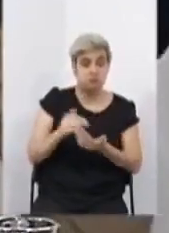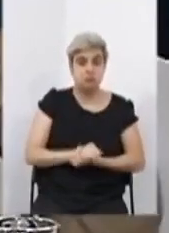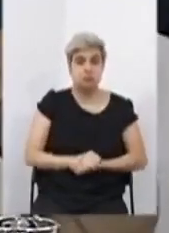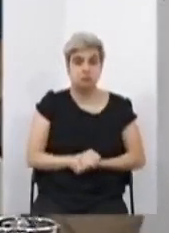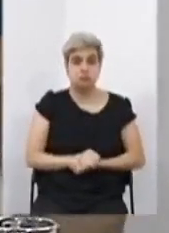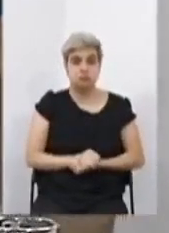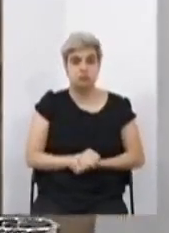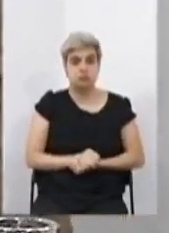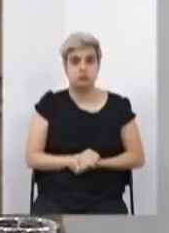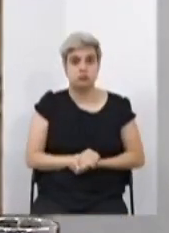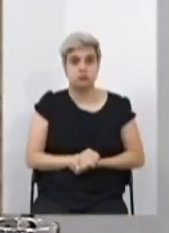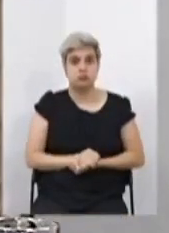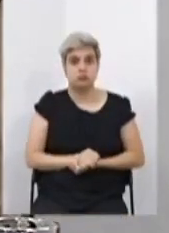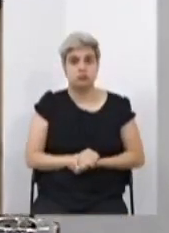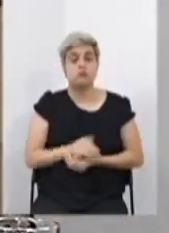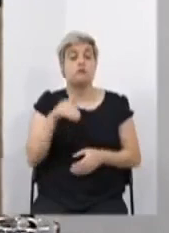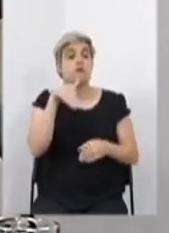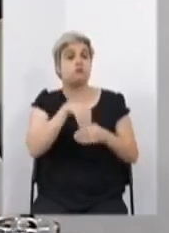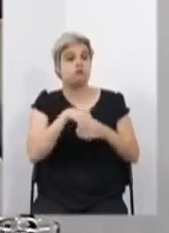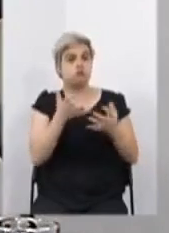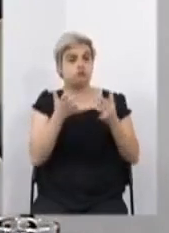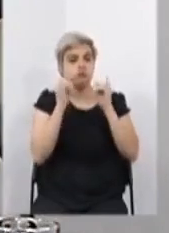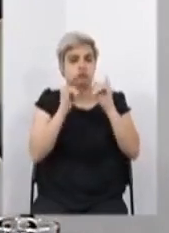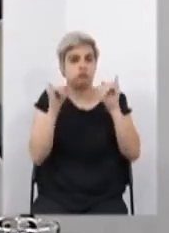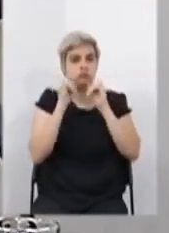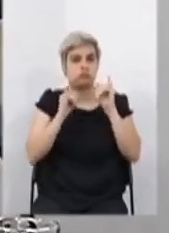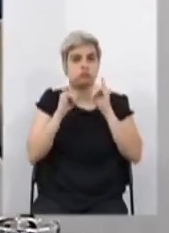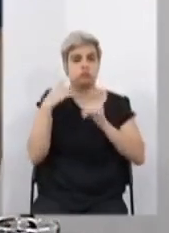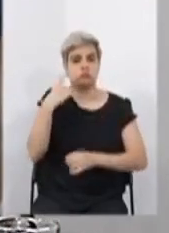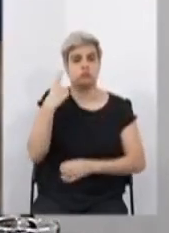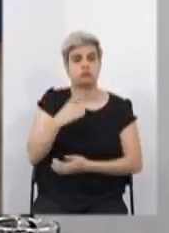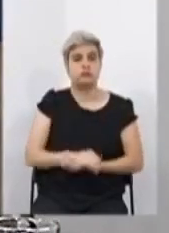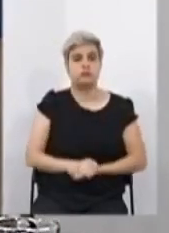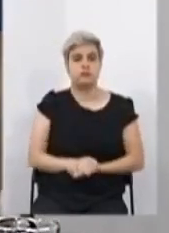Declaração de voto, presidente. Sim, do deputado Duarte Bechir.